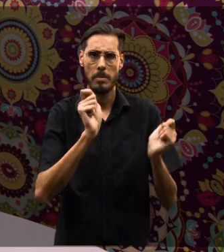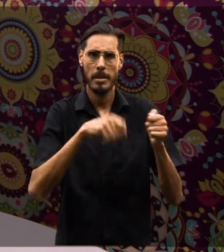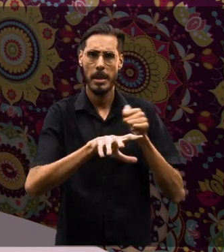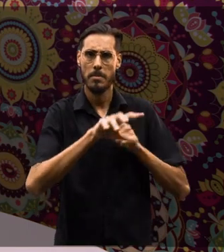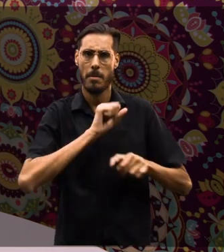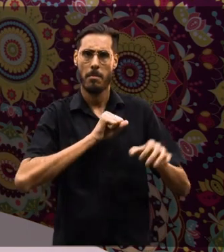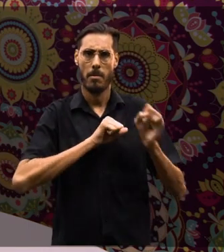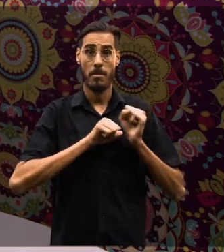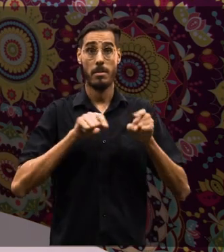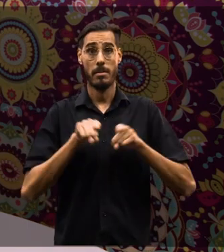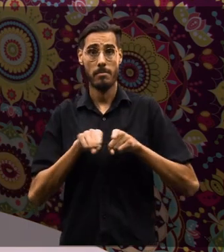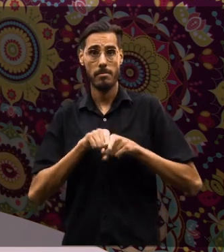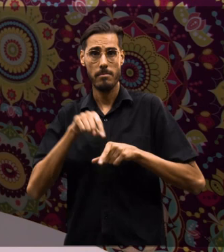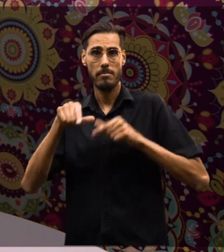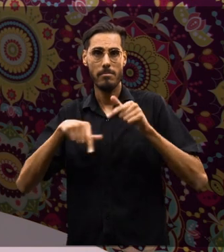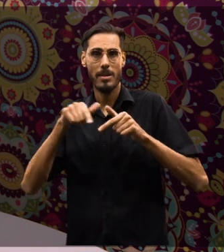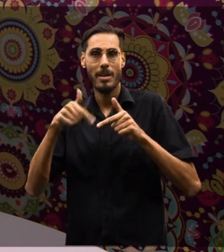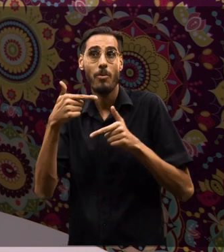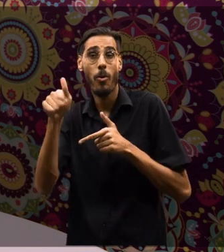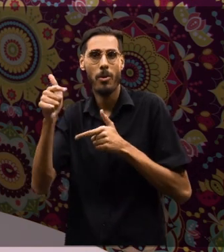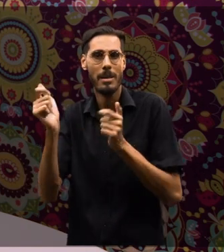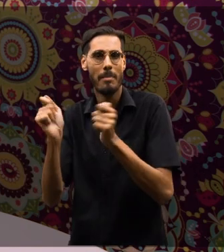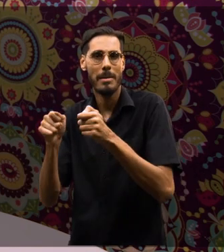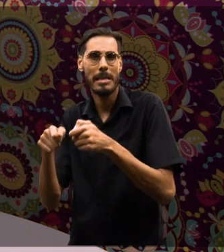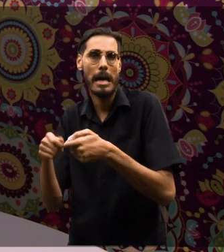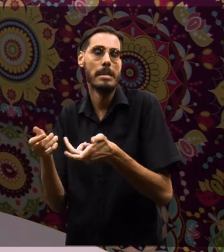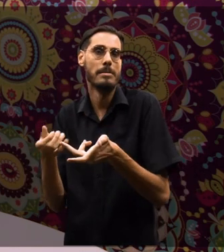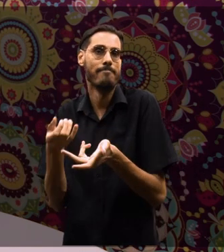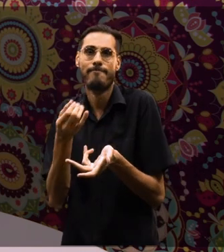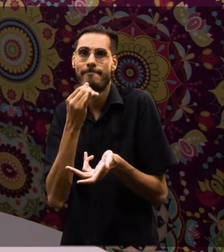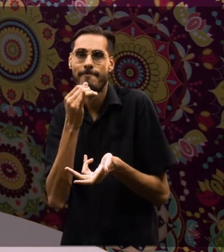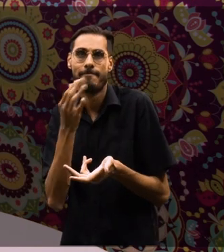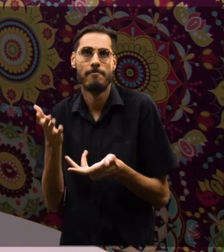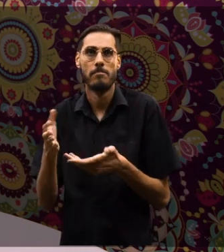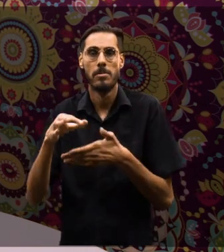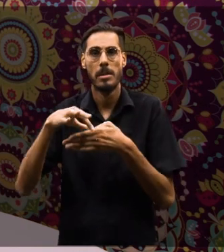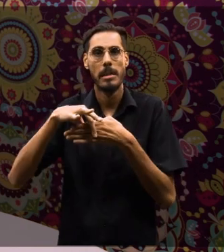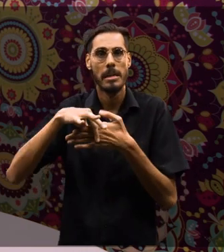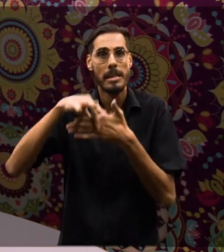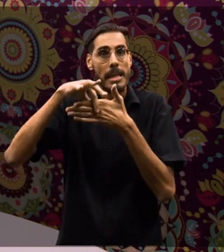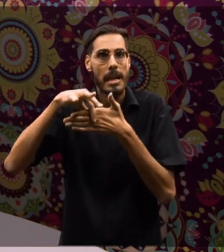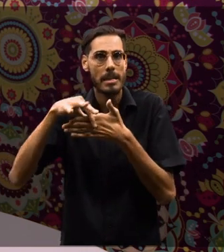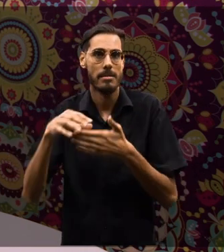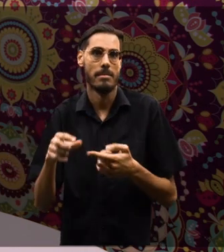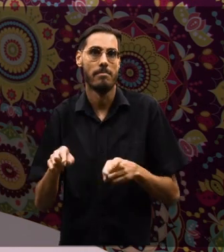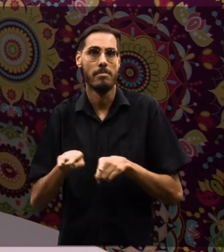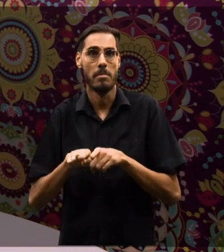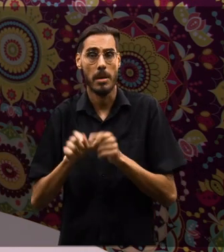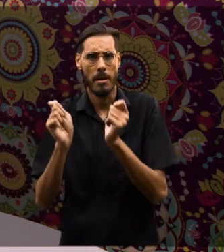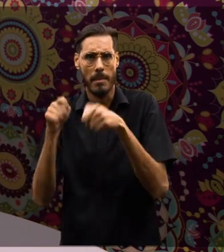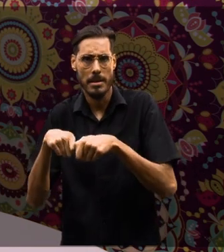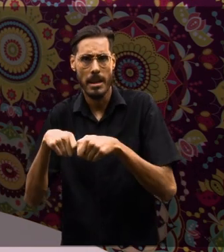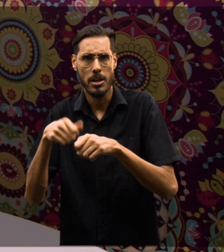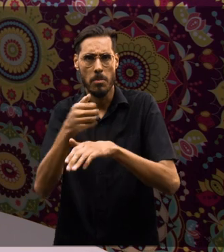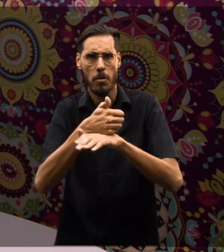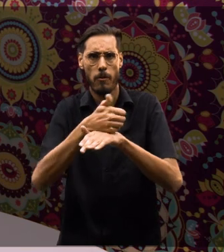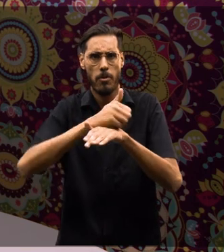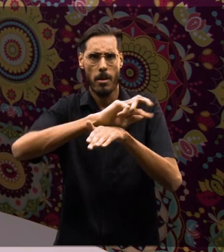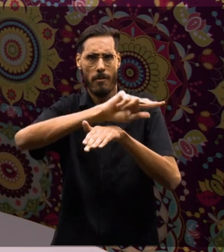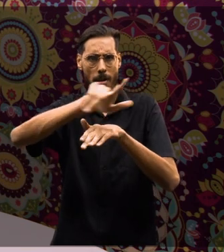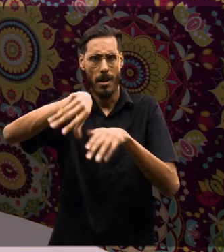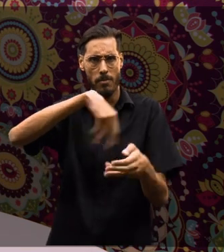habilidades, elas são também trabalhadas no curso, bem como outras habilidades importantes, como liderança,